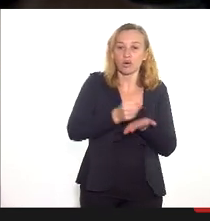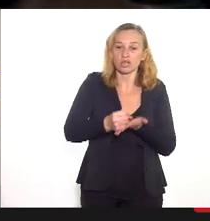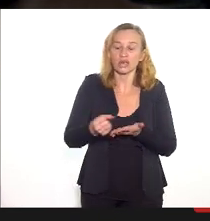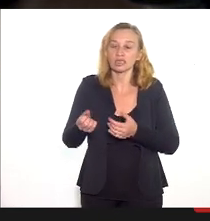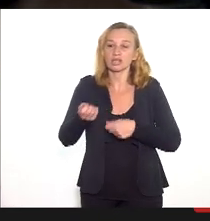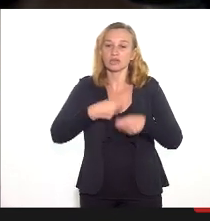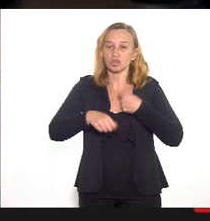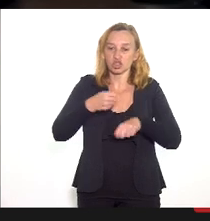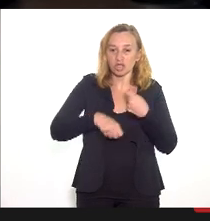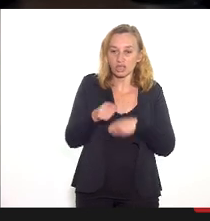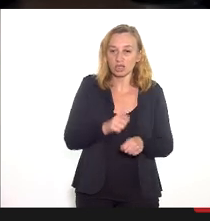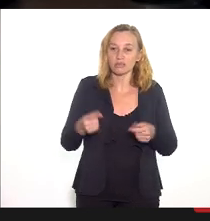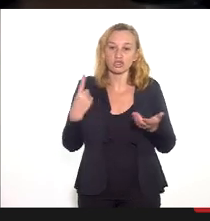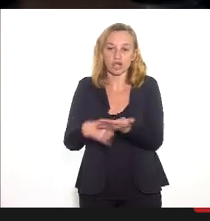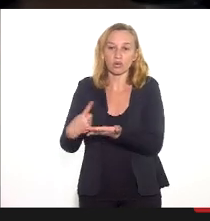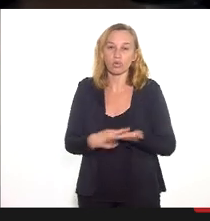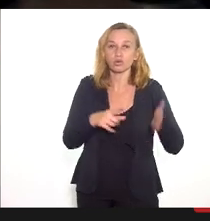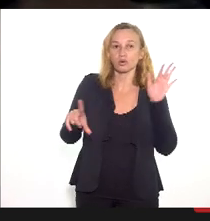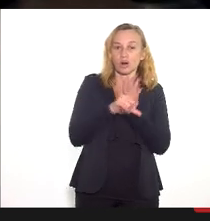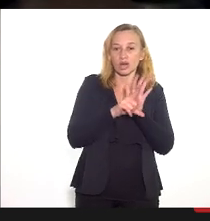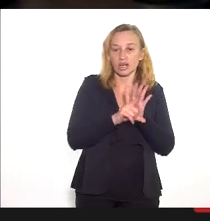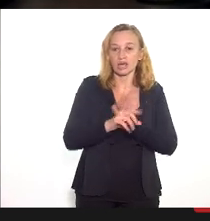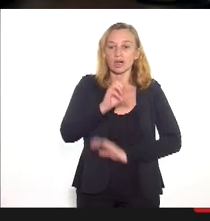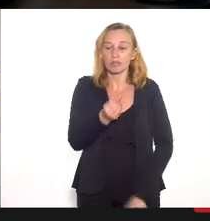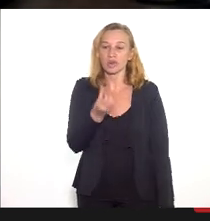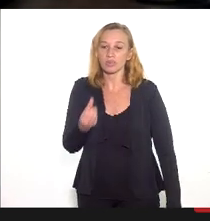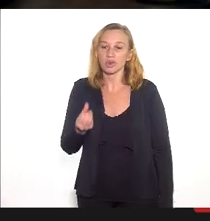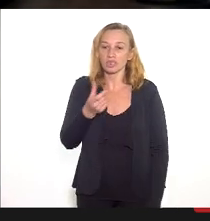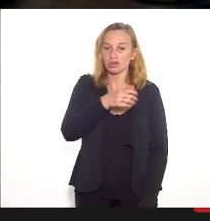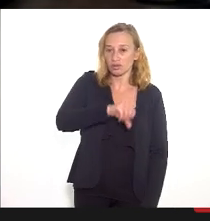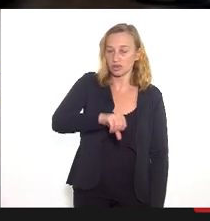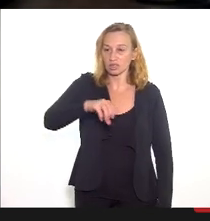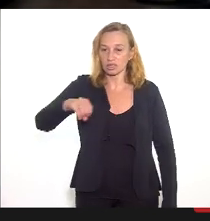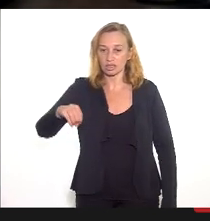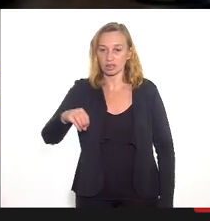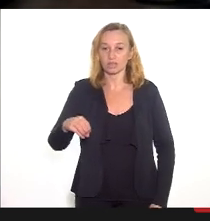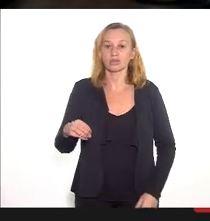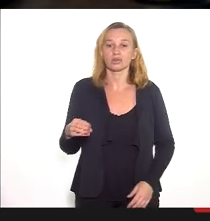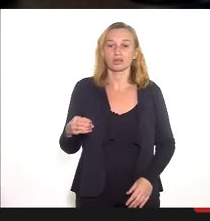administrativos de acordo com a lei nº 8666 de 1993